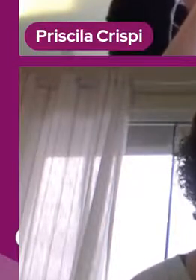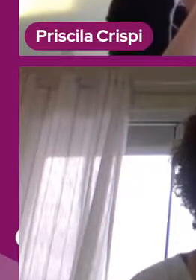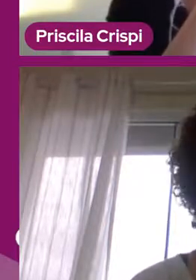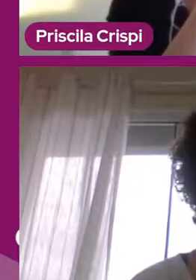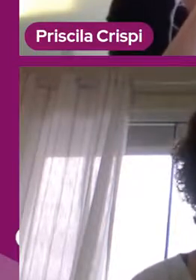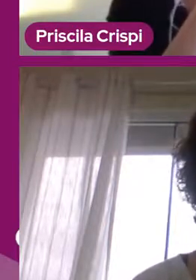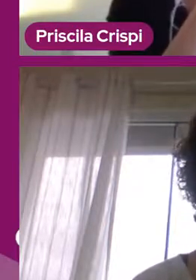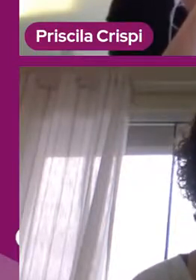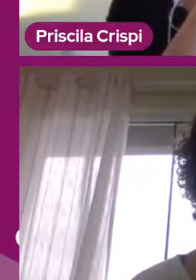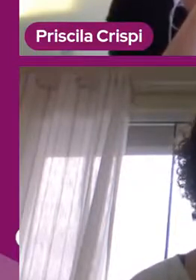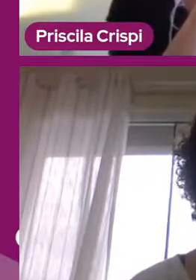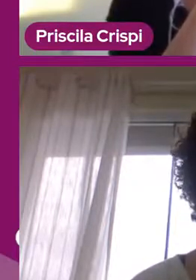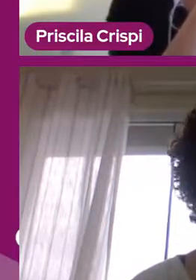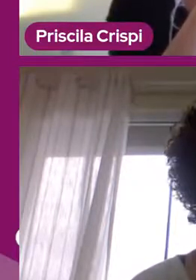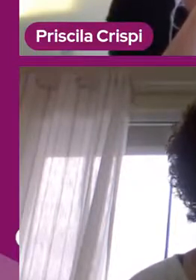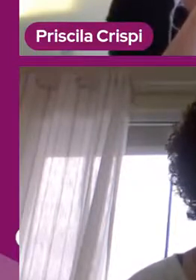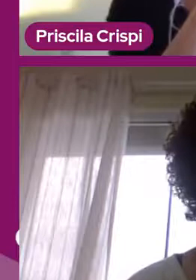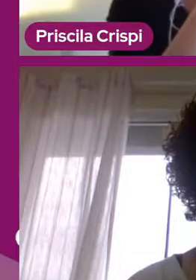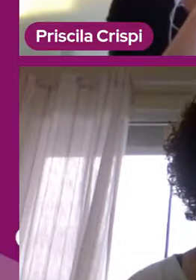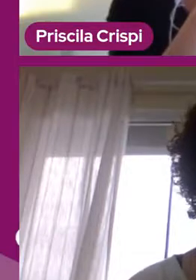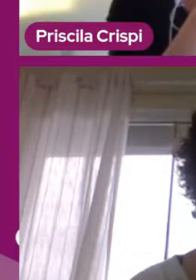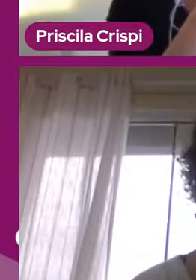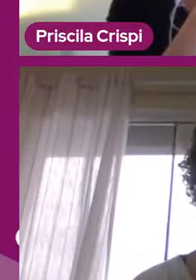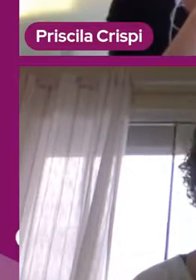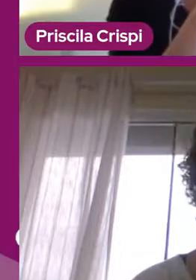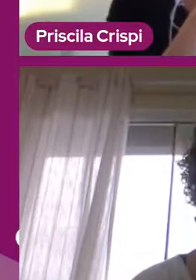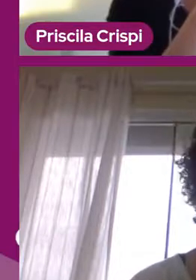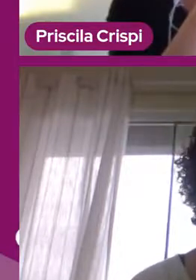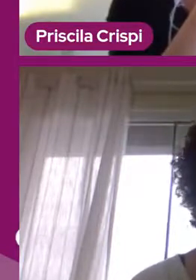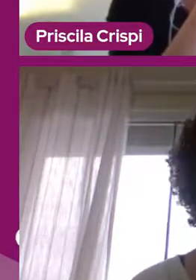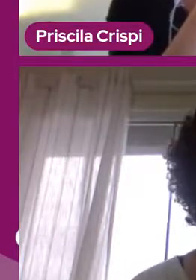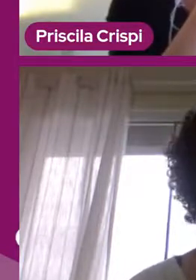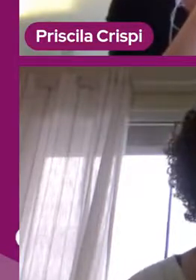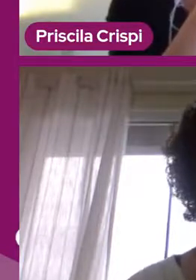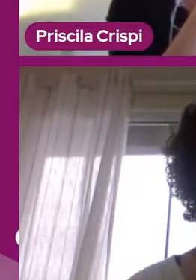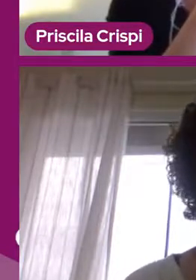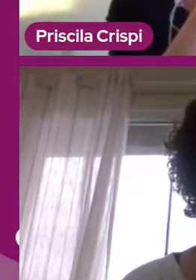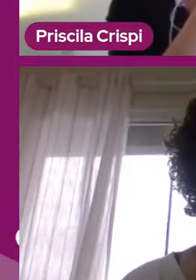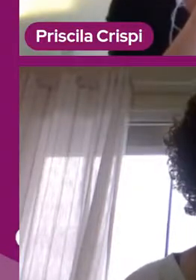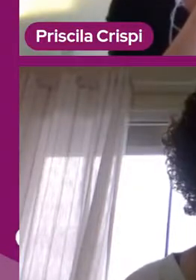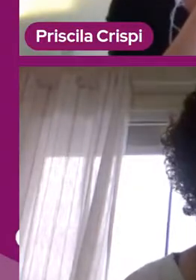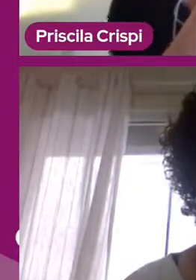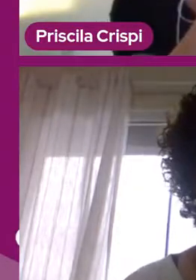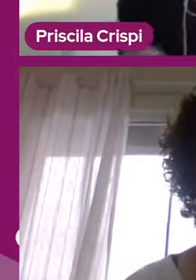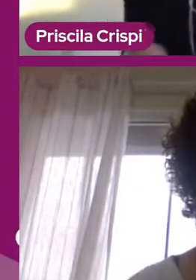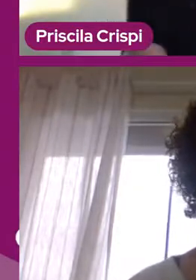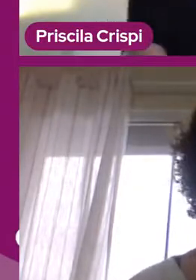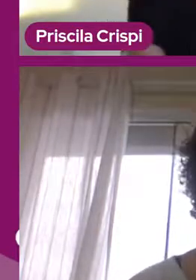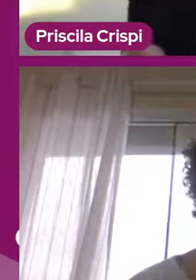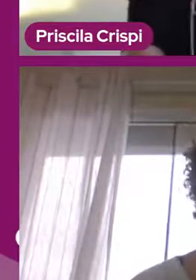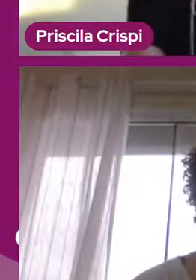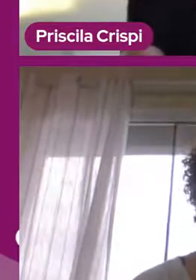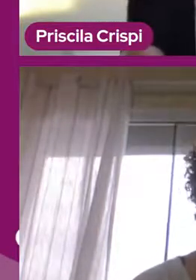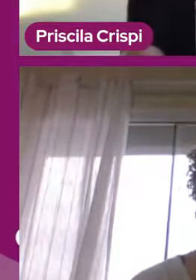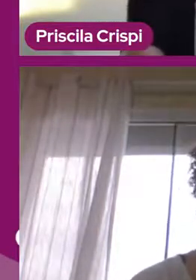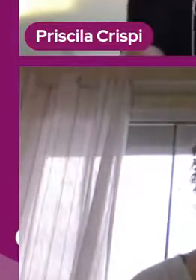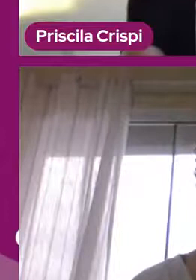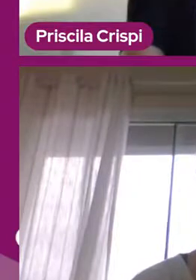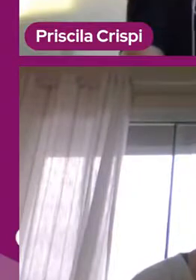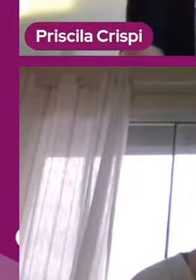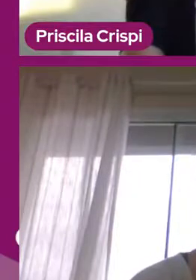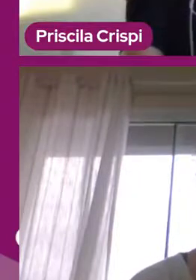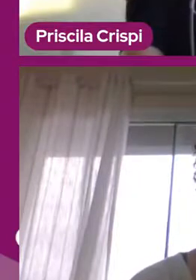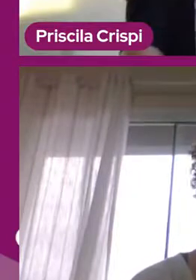Então, essa semana mesmo, gente apresentou um trabalho que a gente fez congelando as estações, que a gente